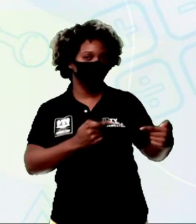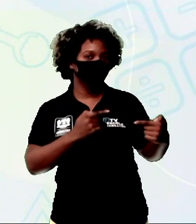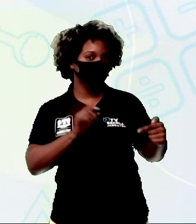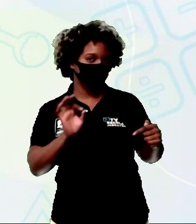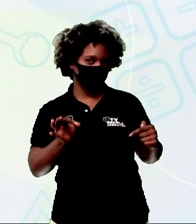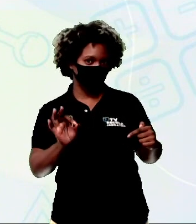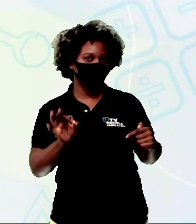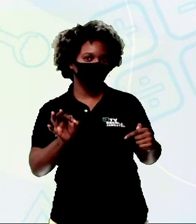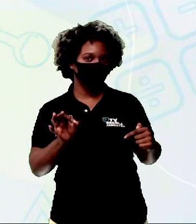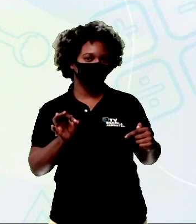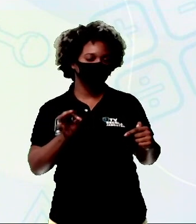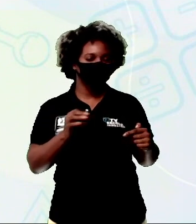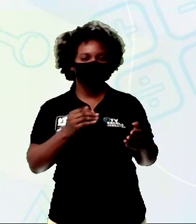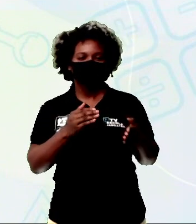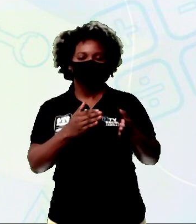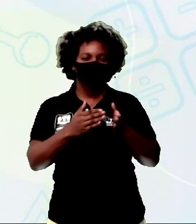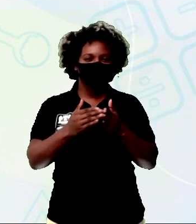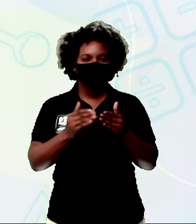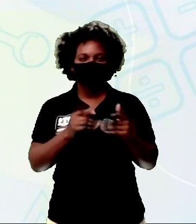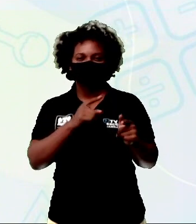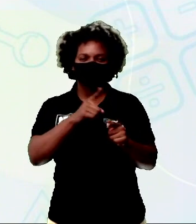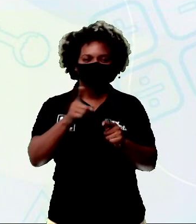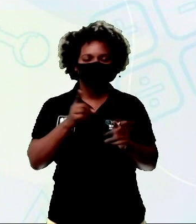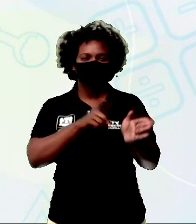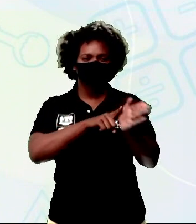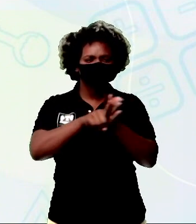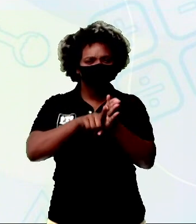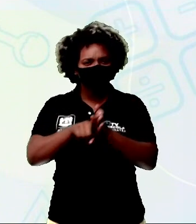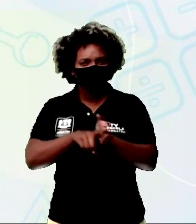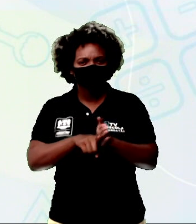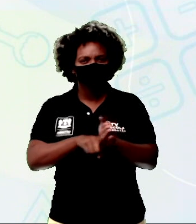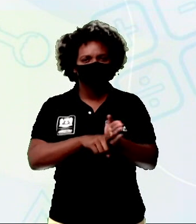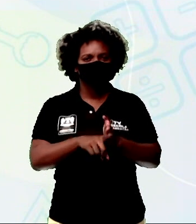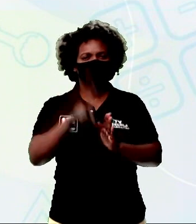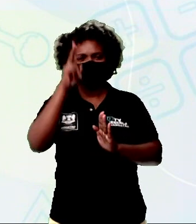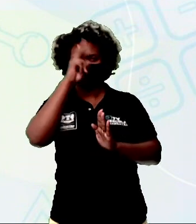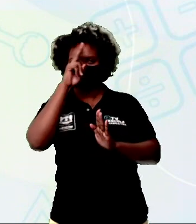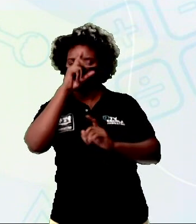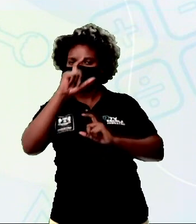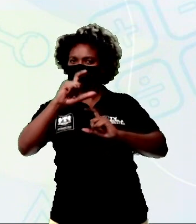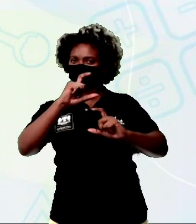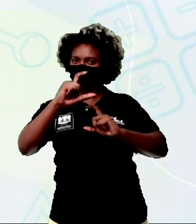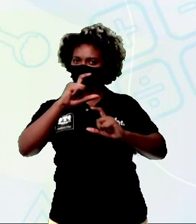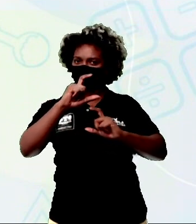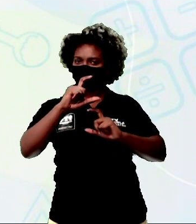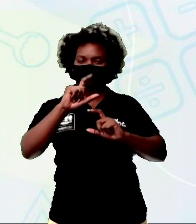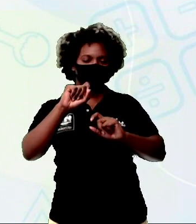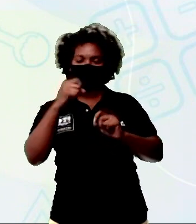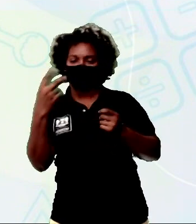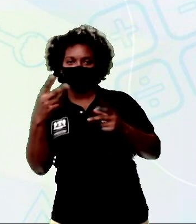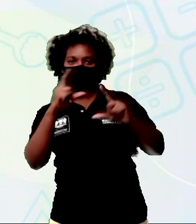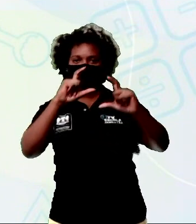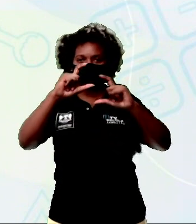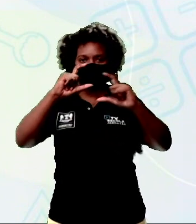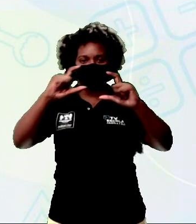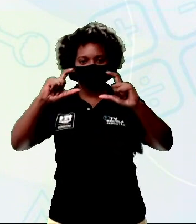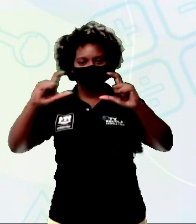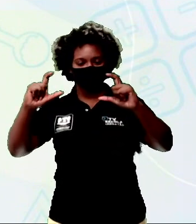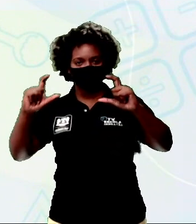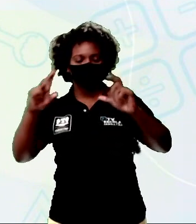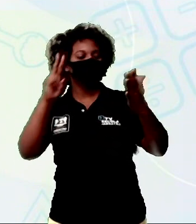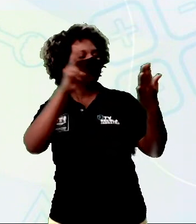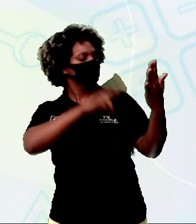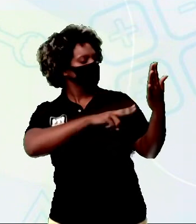ok? Eu gostaria que vocês procurassem dar uma história em quadrinhos ou uma tirinha, lessem